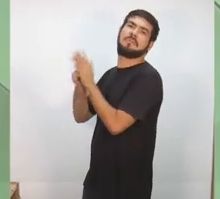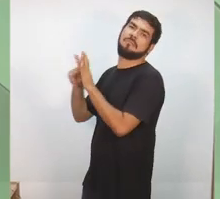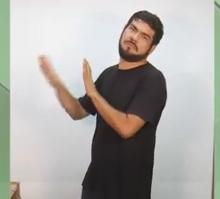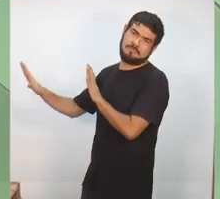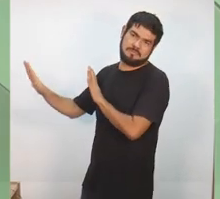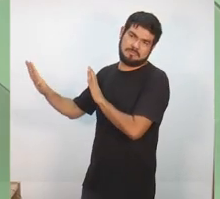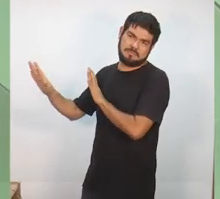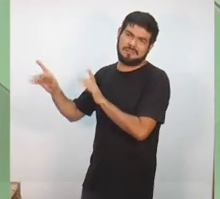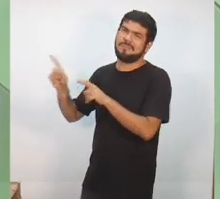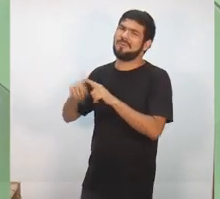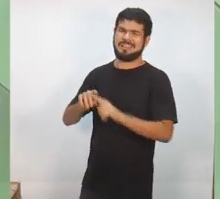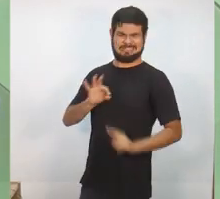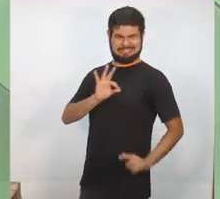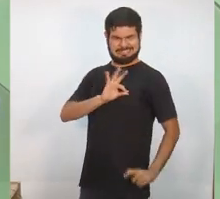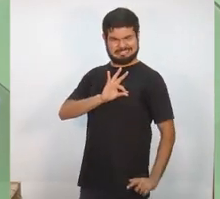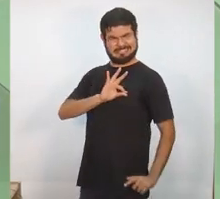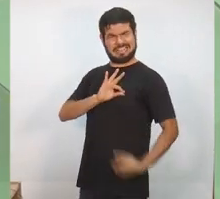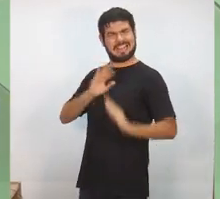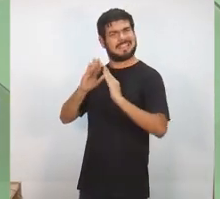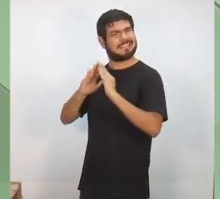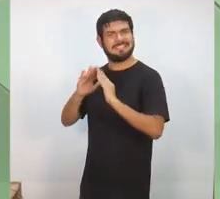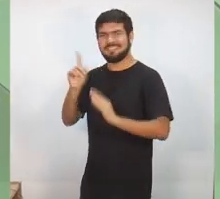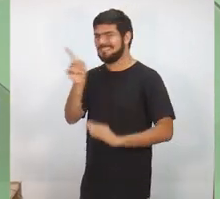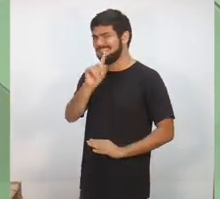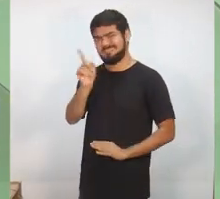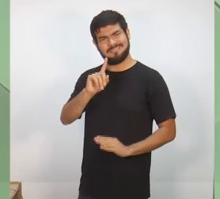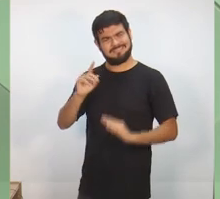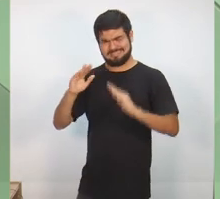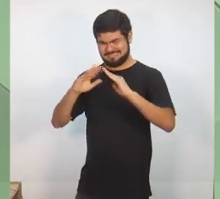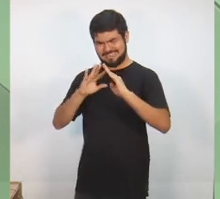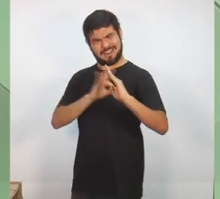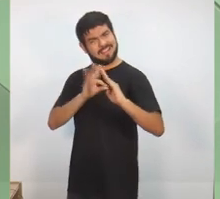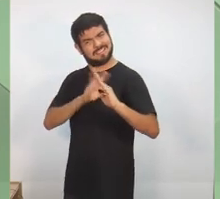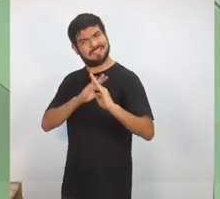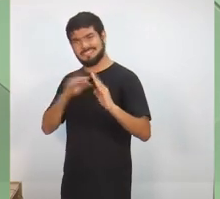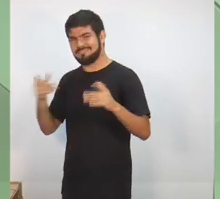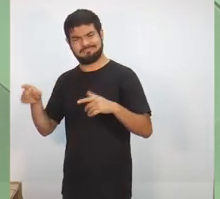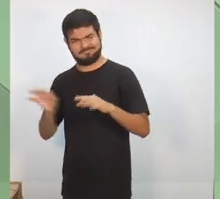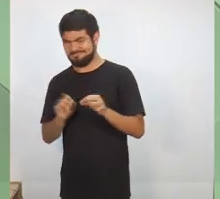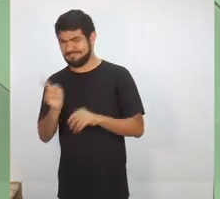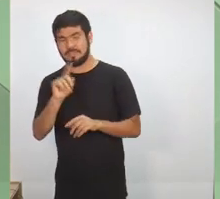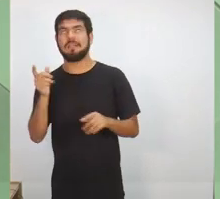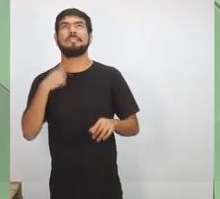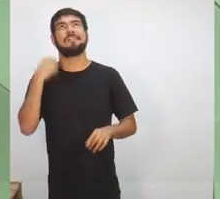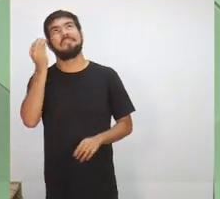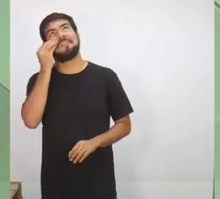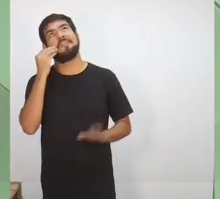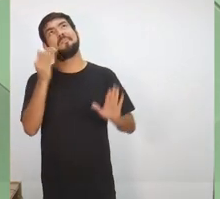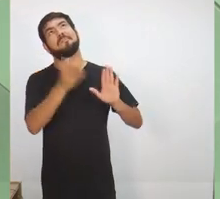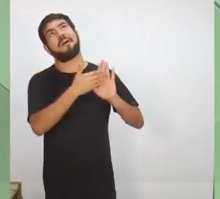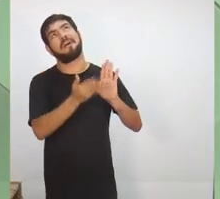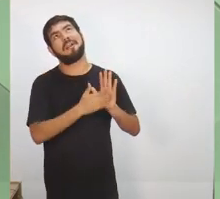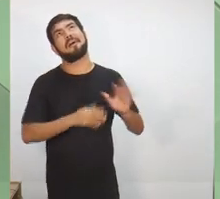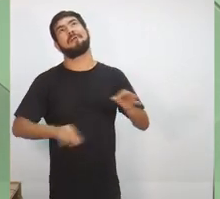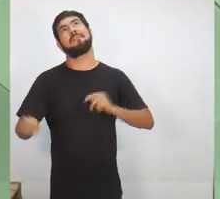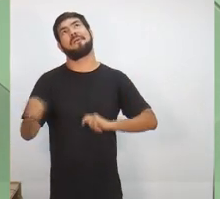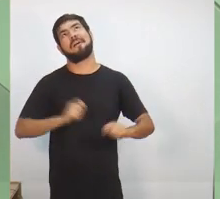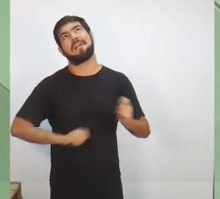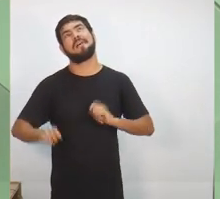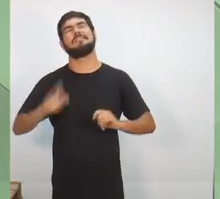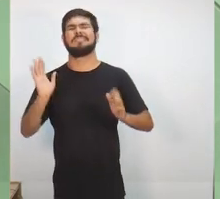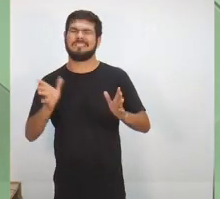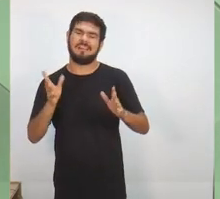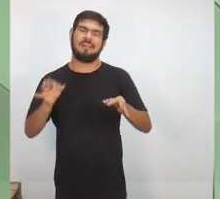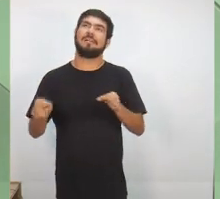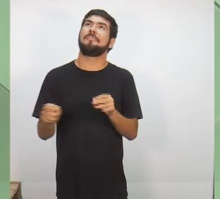isso, porque as delegacias não estão preparadas. A gente ouve muito falar em programas, em coisas mirabolantes, ouvimos falar